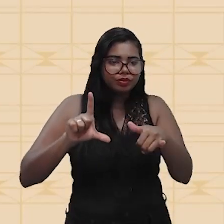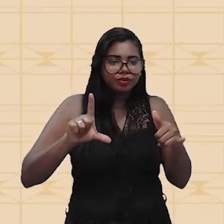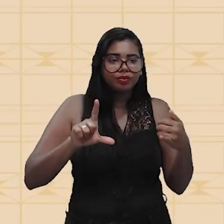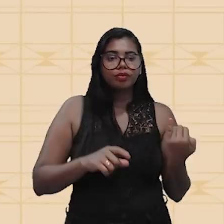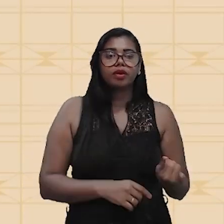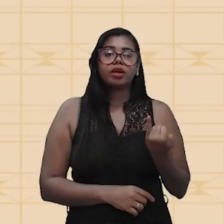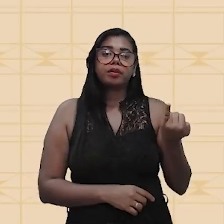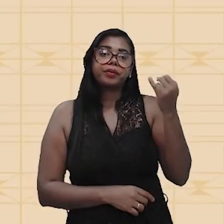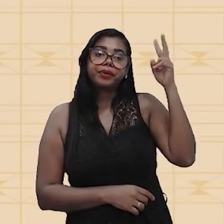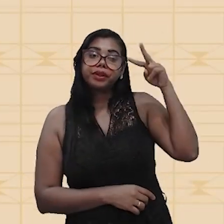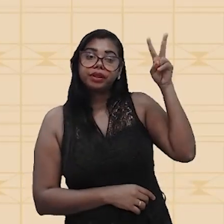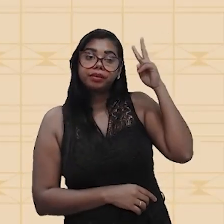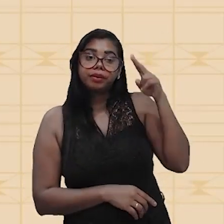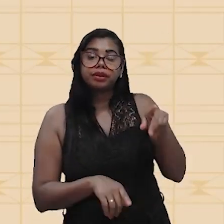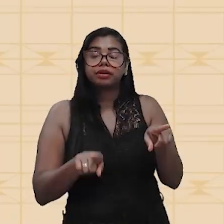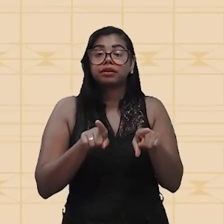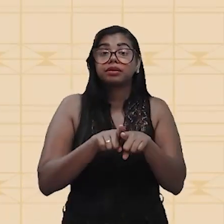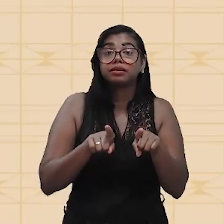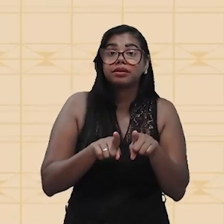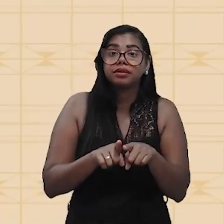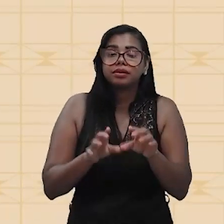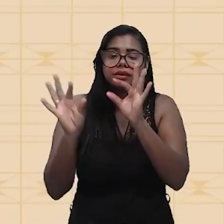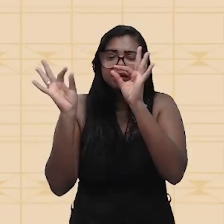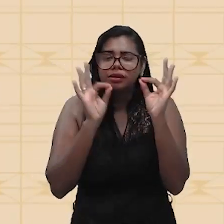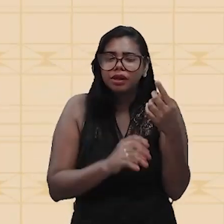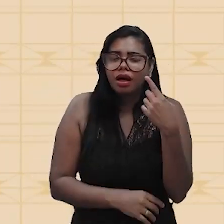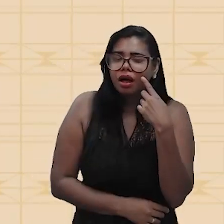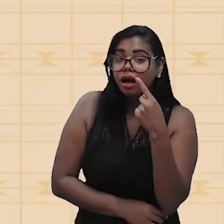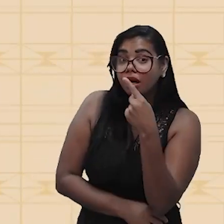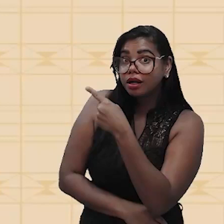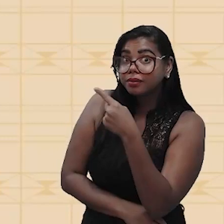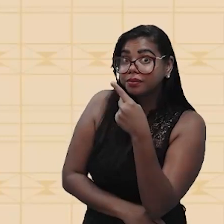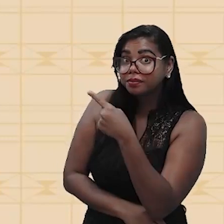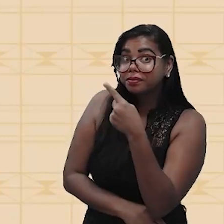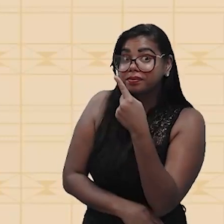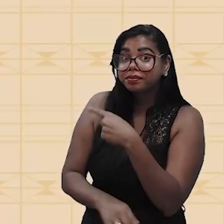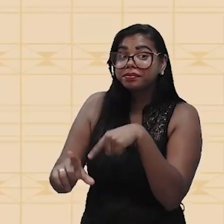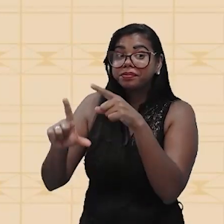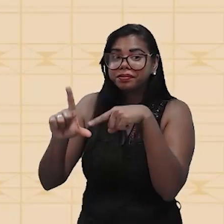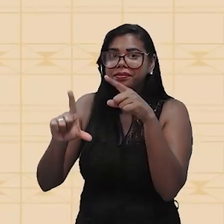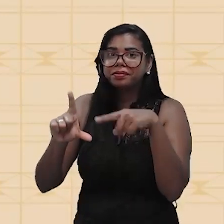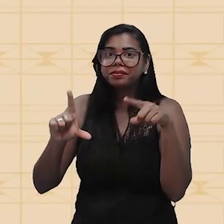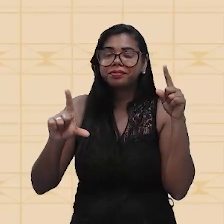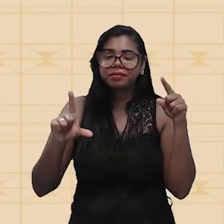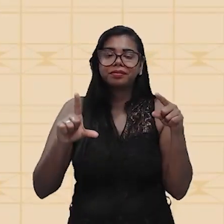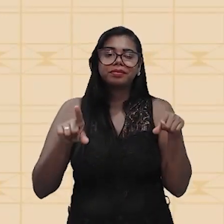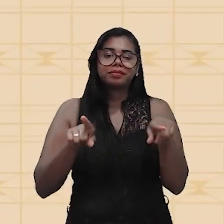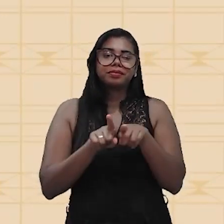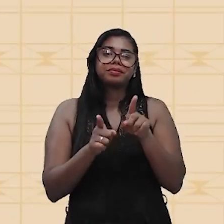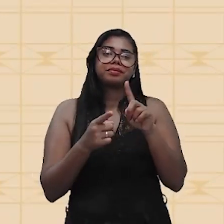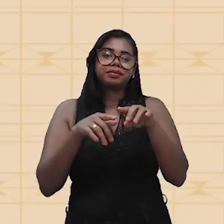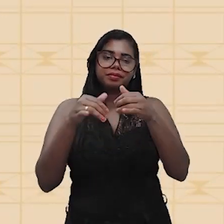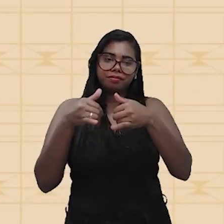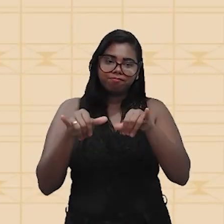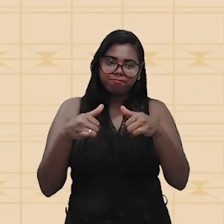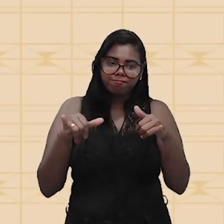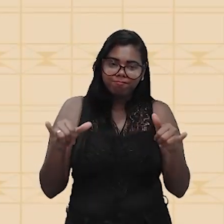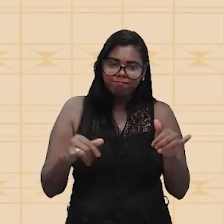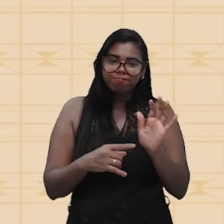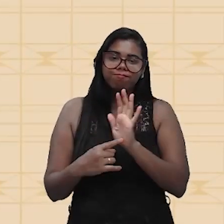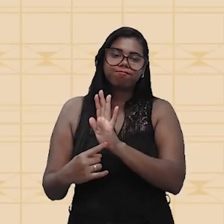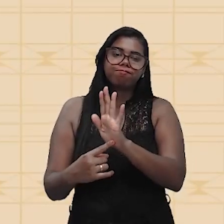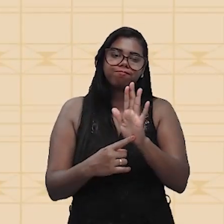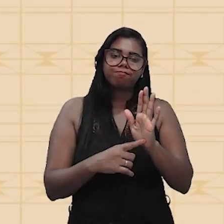lembrarem que se vocês identificarem em um gráfico, nos eixos deles, a corrente e o tempo, nós vamos estar tendo um